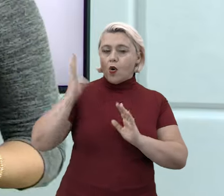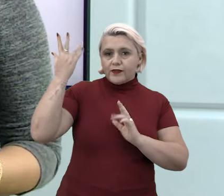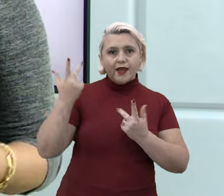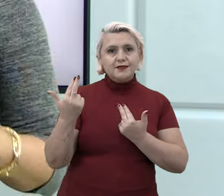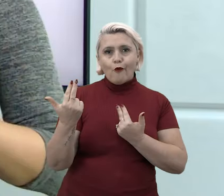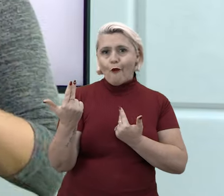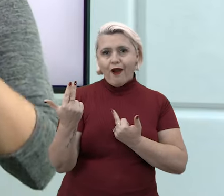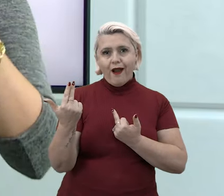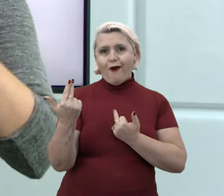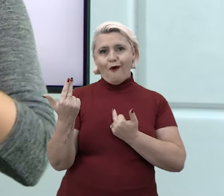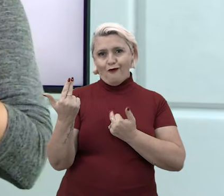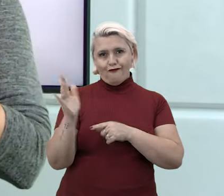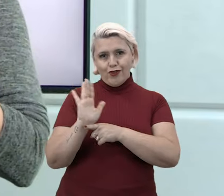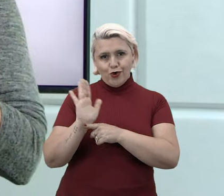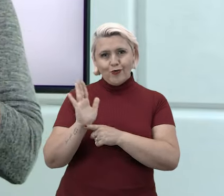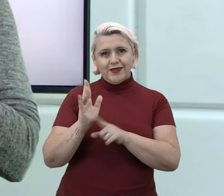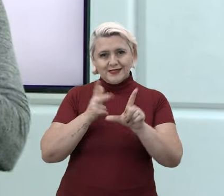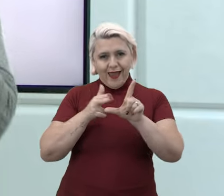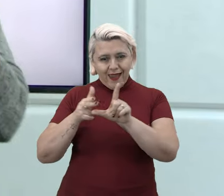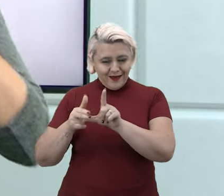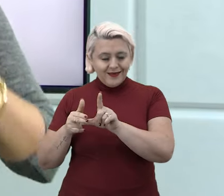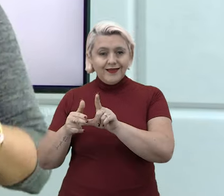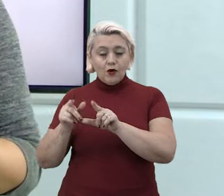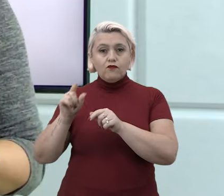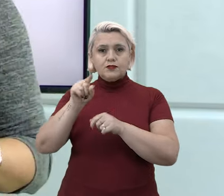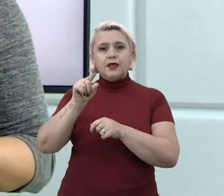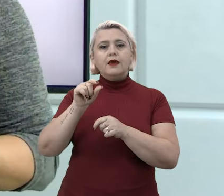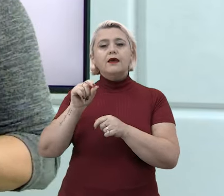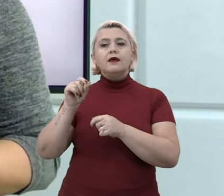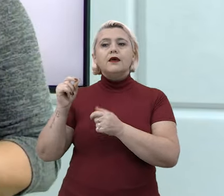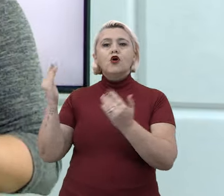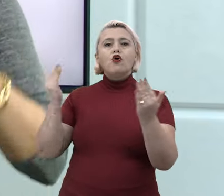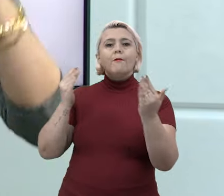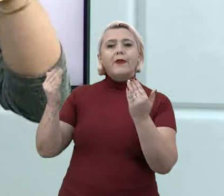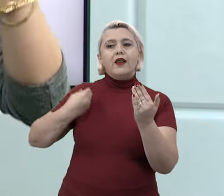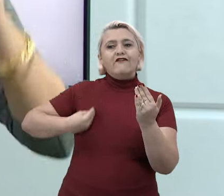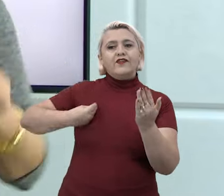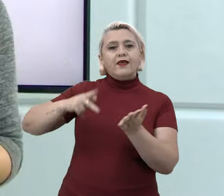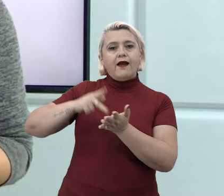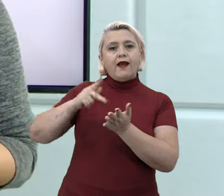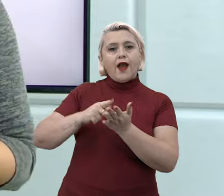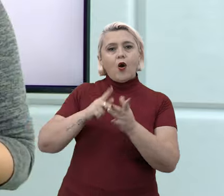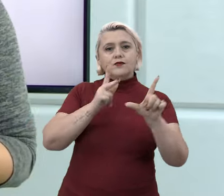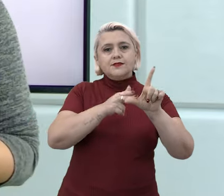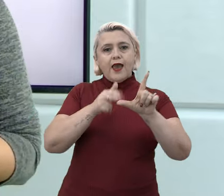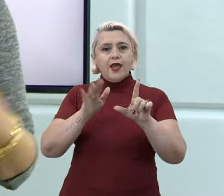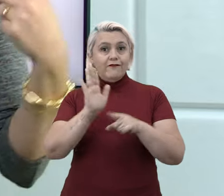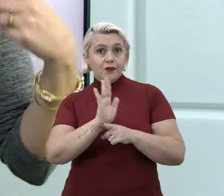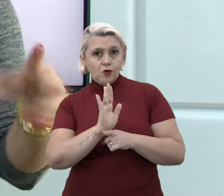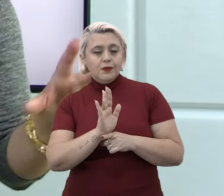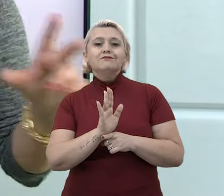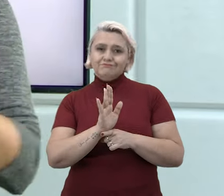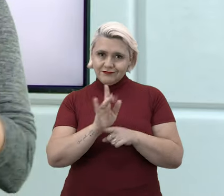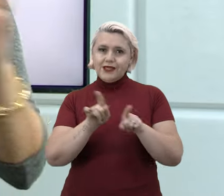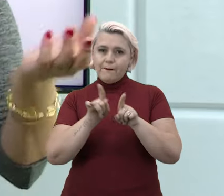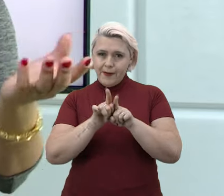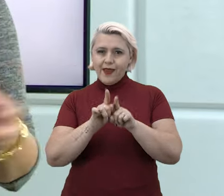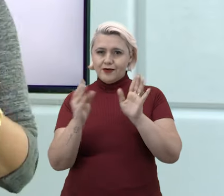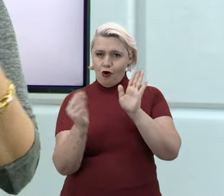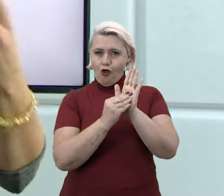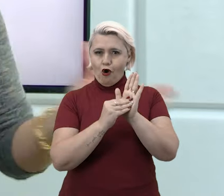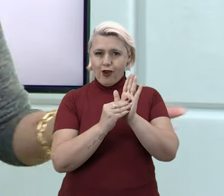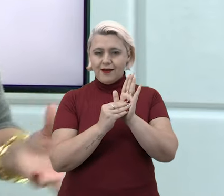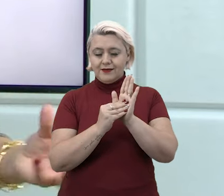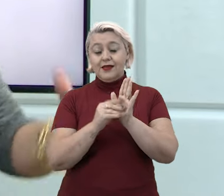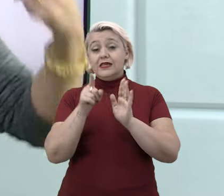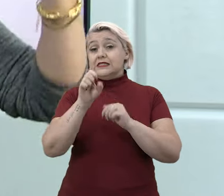frequência também. Então, quando você pega uma ficção para comparar com a nossa realidade, também funciona muito bem. E quem gosta muito de